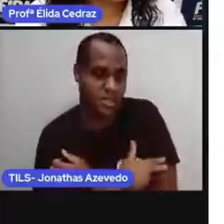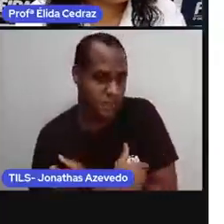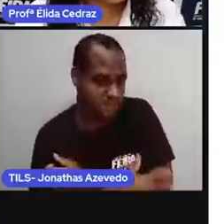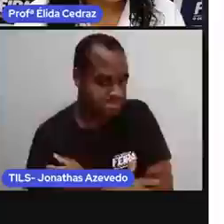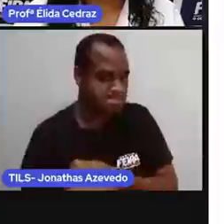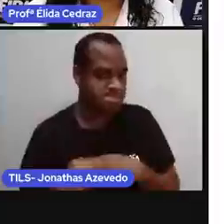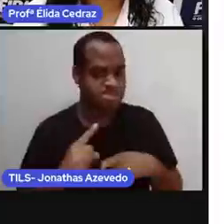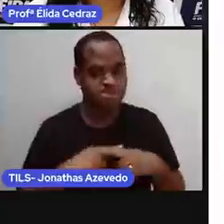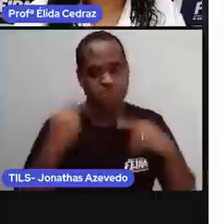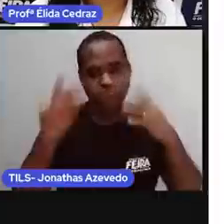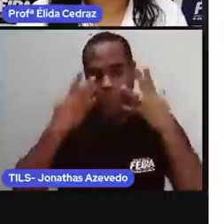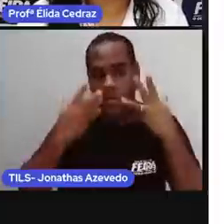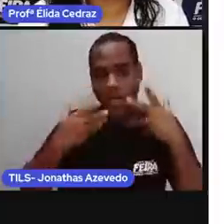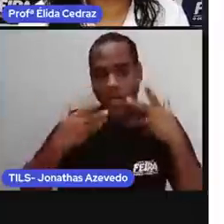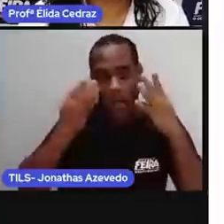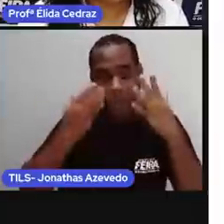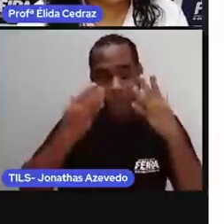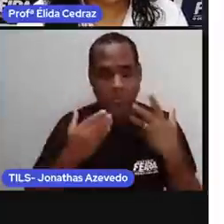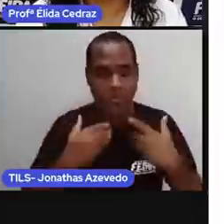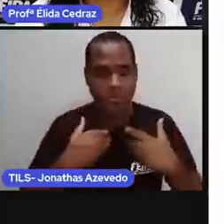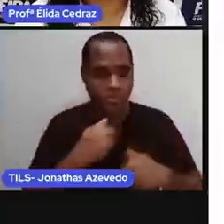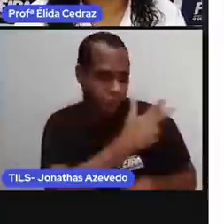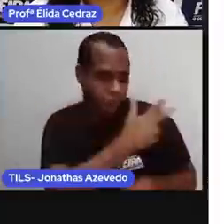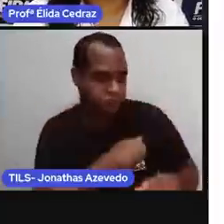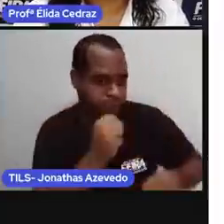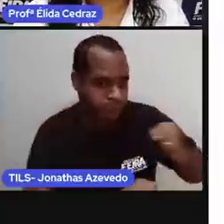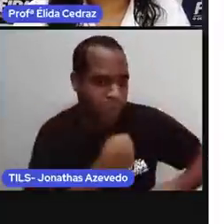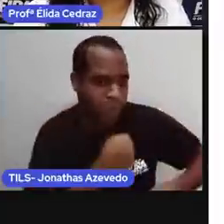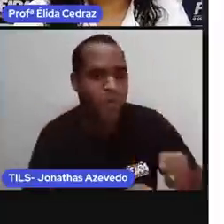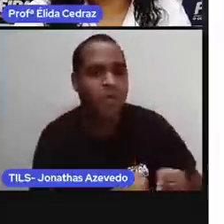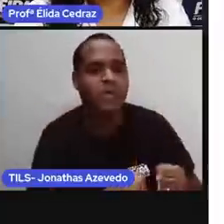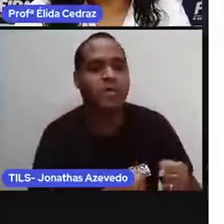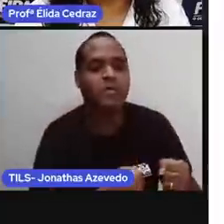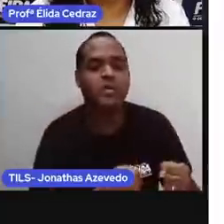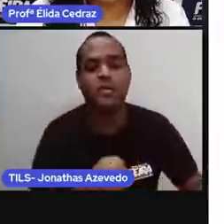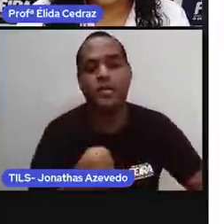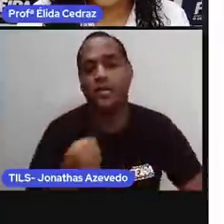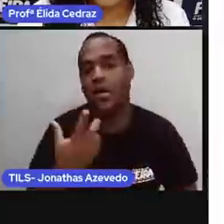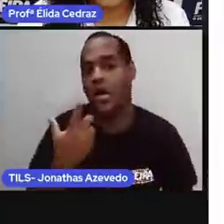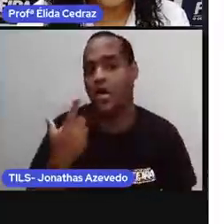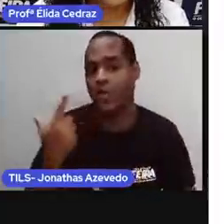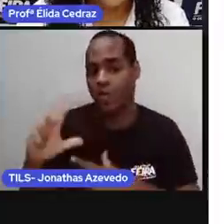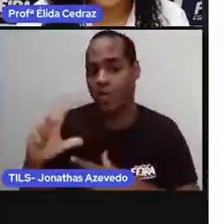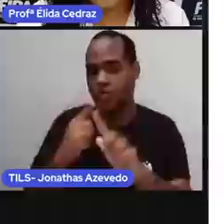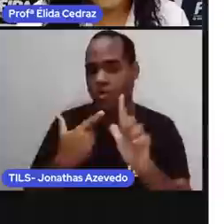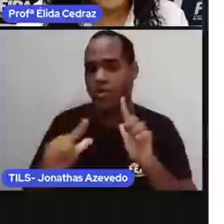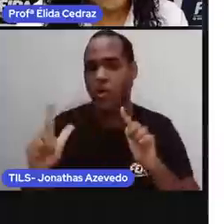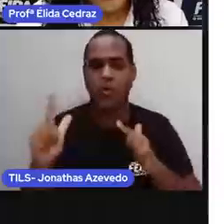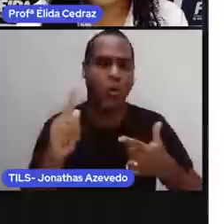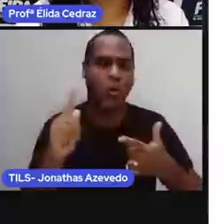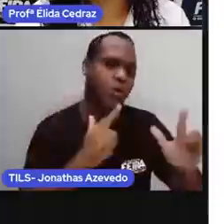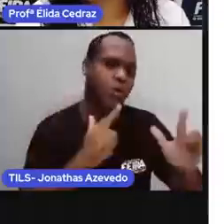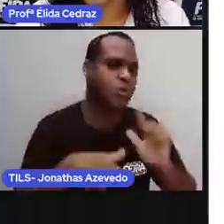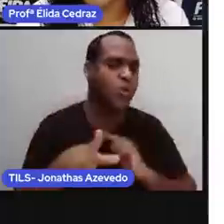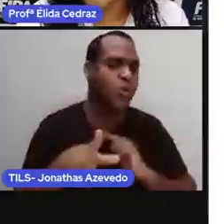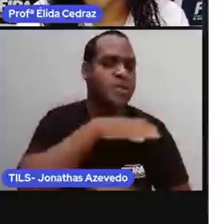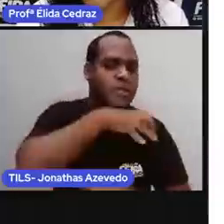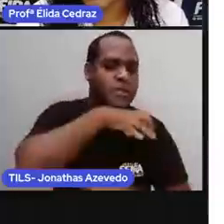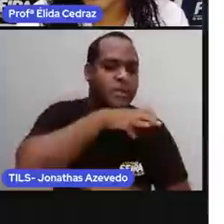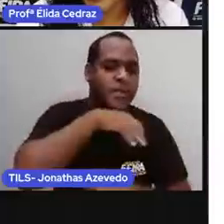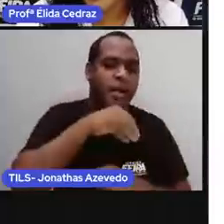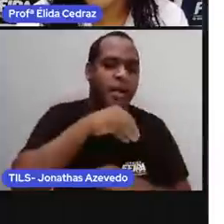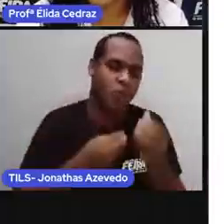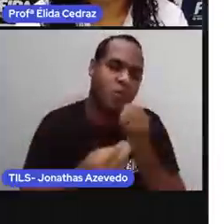leões, leopardos e outros outros e outros animais que se